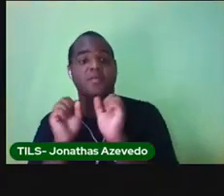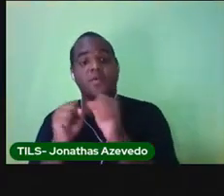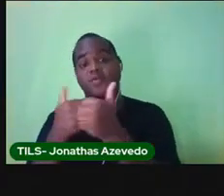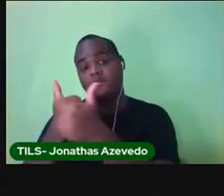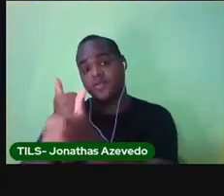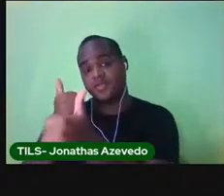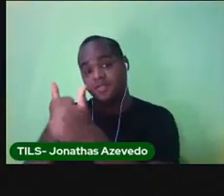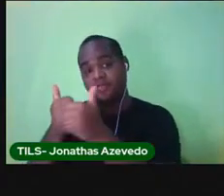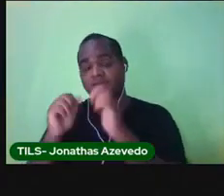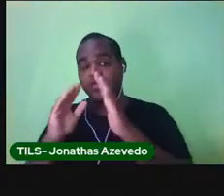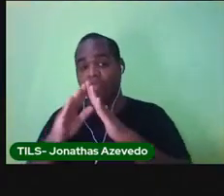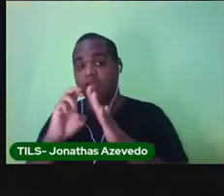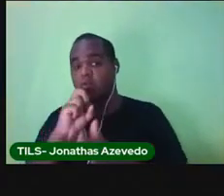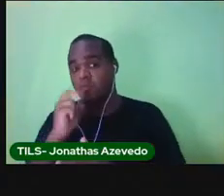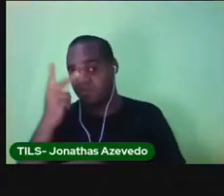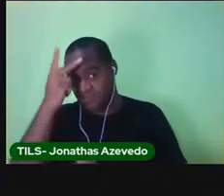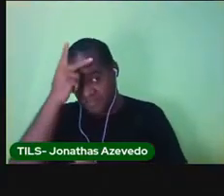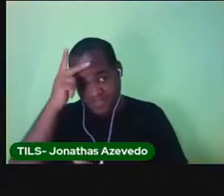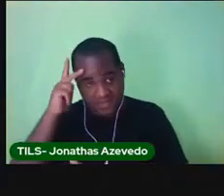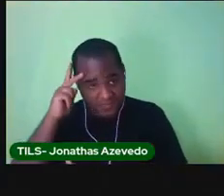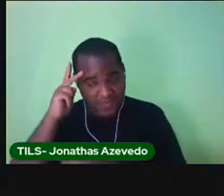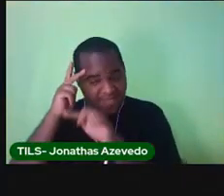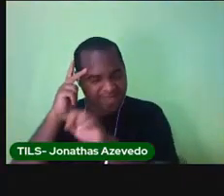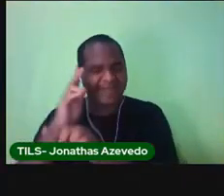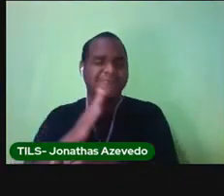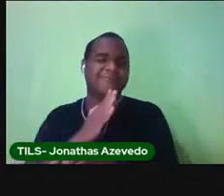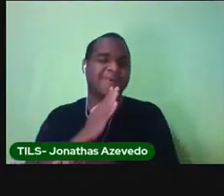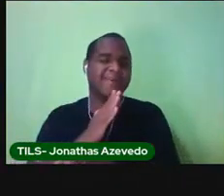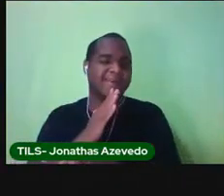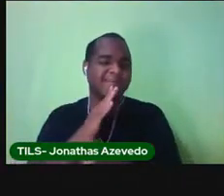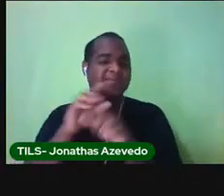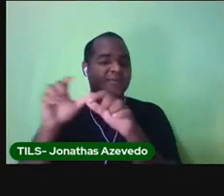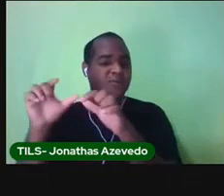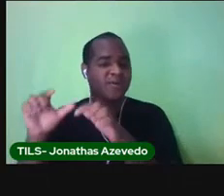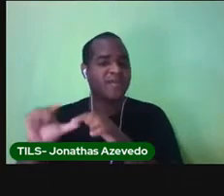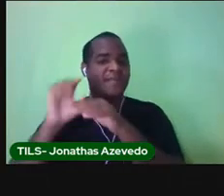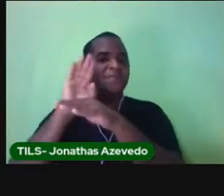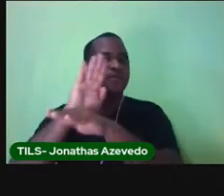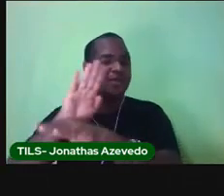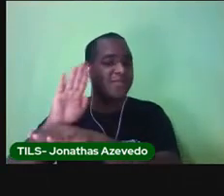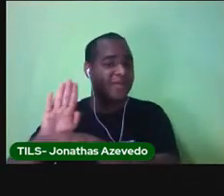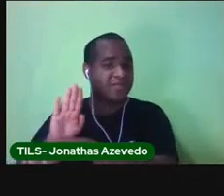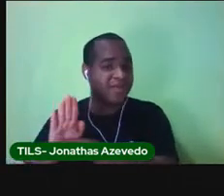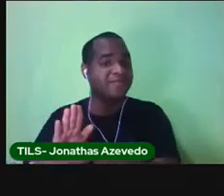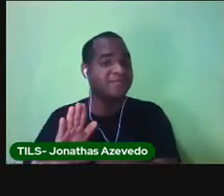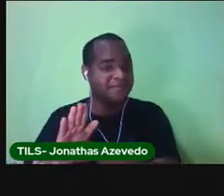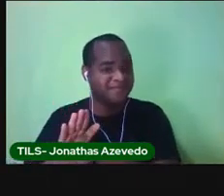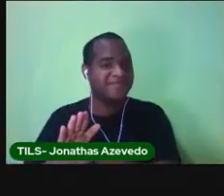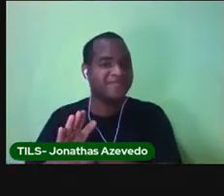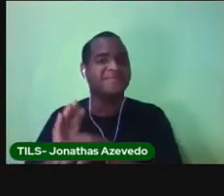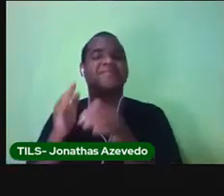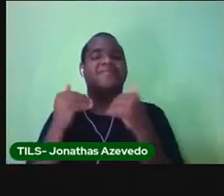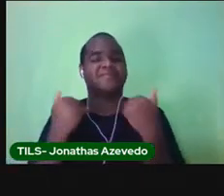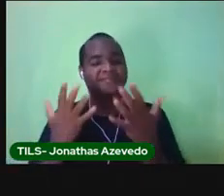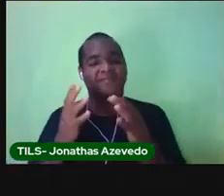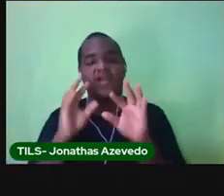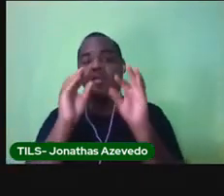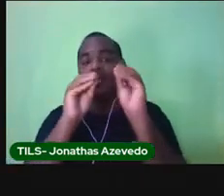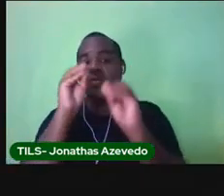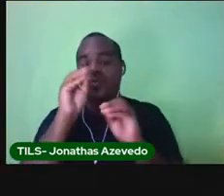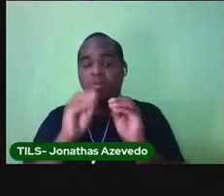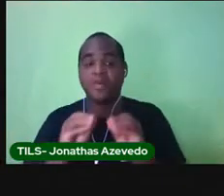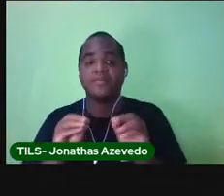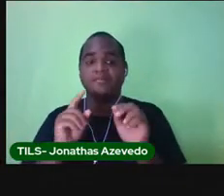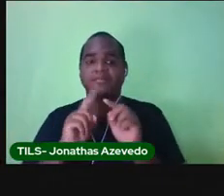vizinho, alguma pessoa que tenha um conhecimento sobre os bairros da nossa cidade. E aí preencher. Só